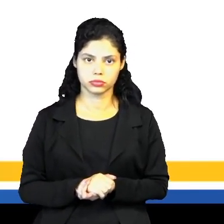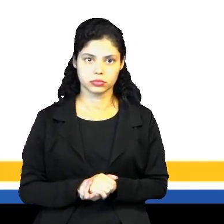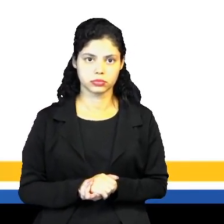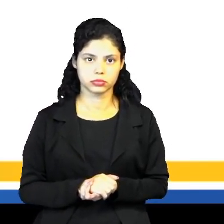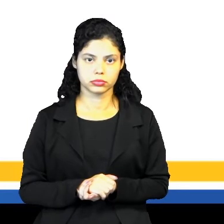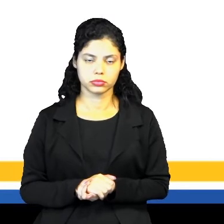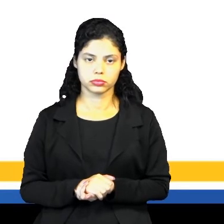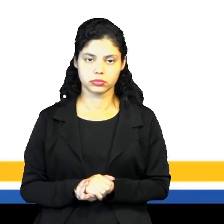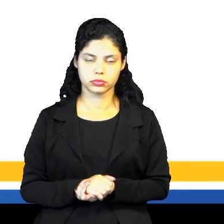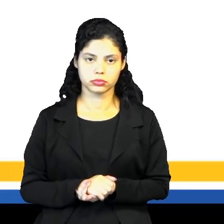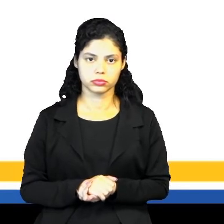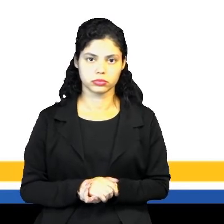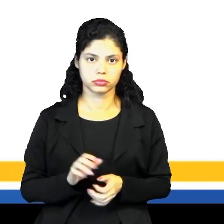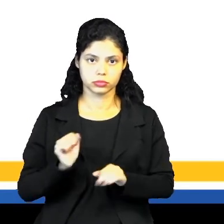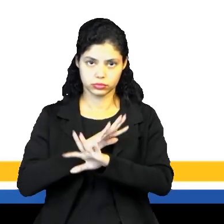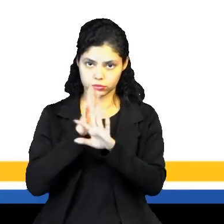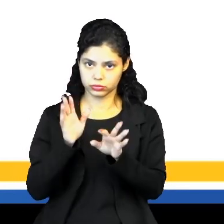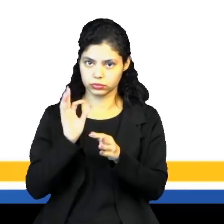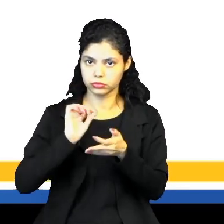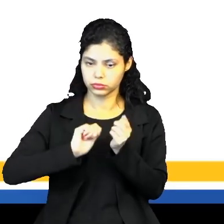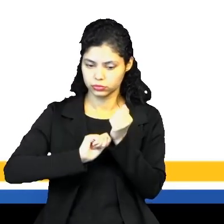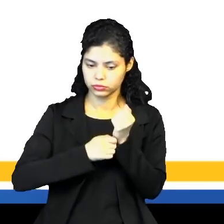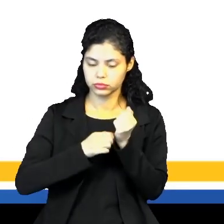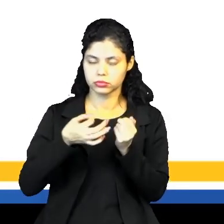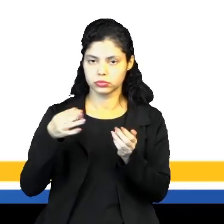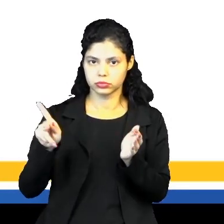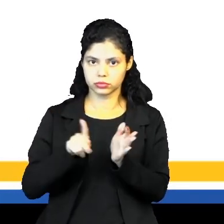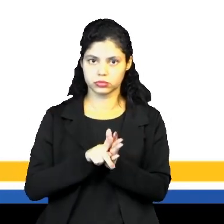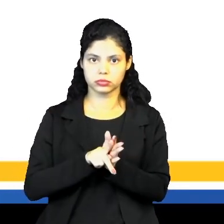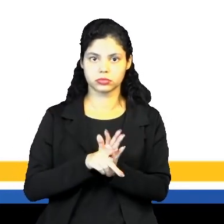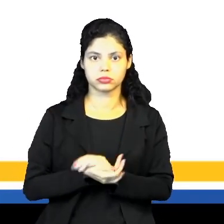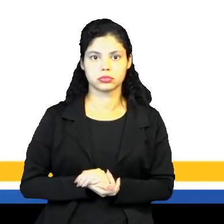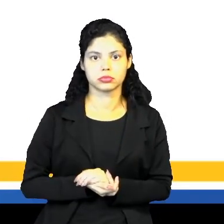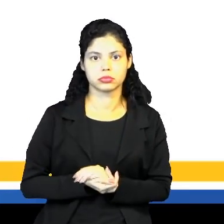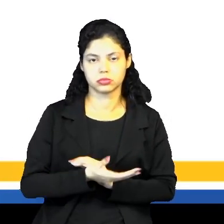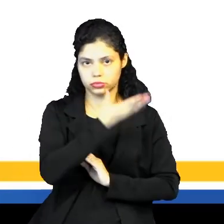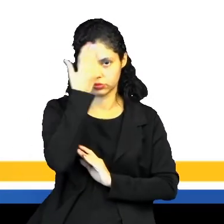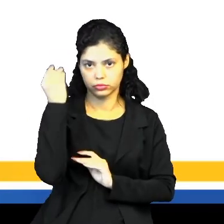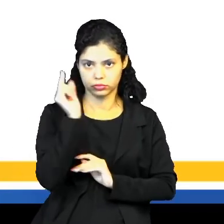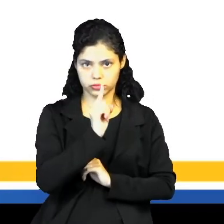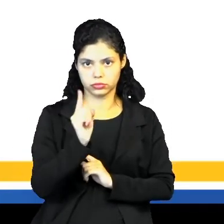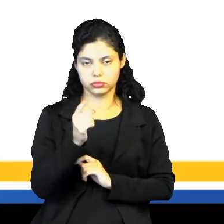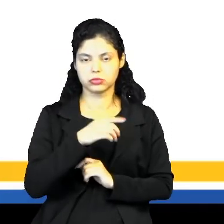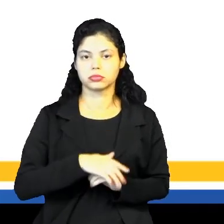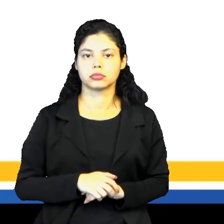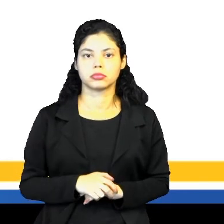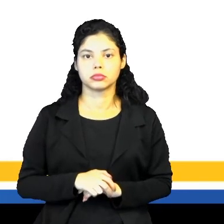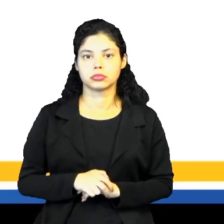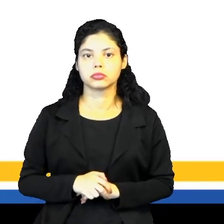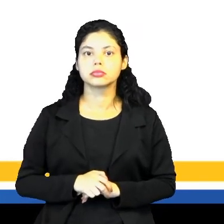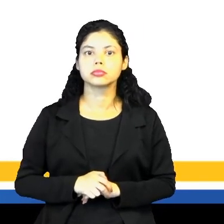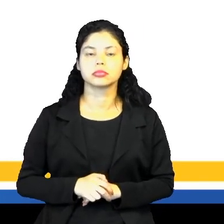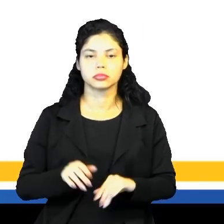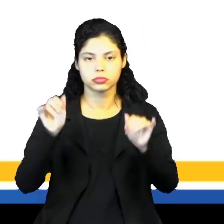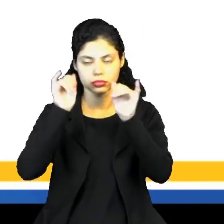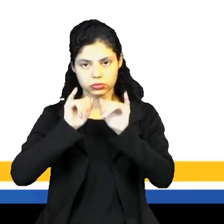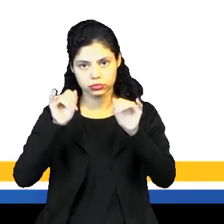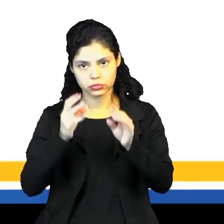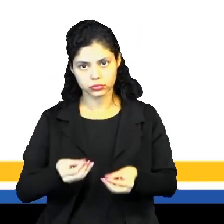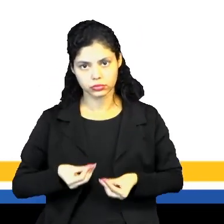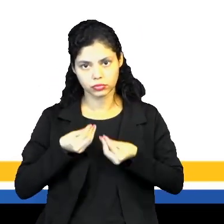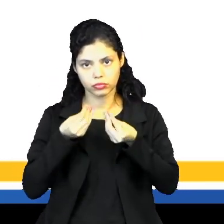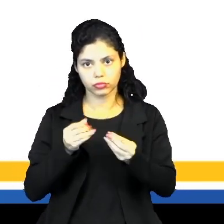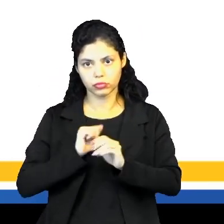Então, né? Perguntas claves, as perguntas chaves, né? Não te obedeis, ou seja, não se esqueça, né? Para que uma notícia entregue